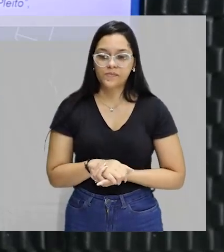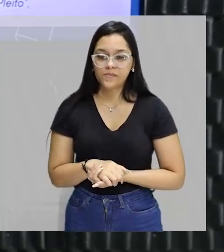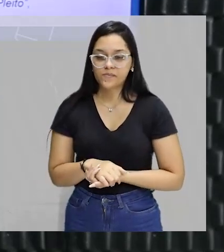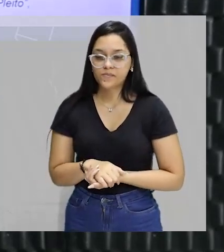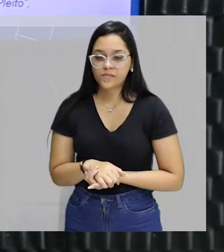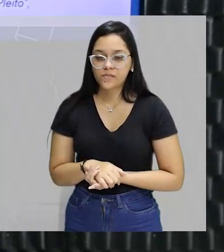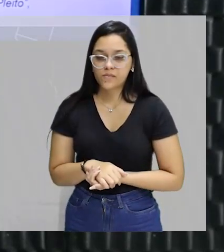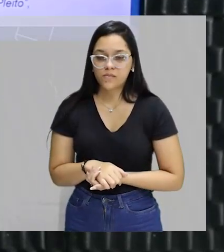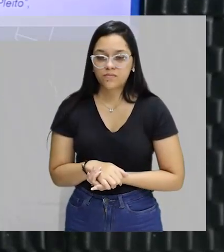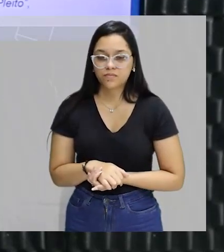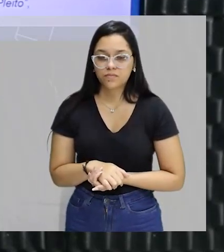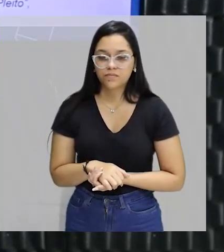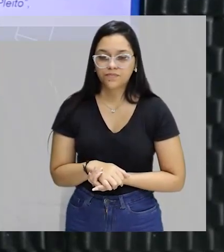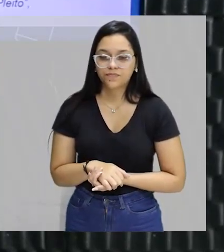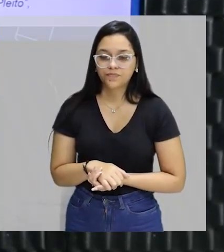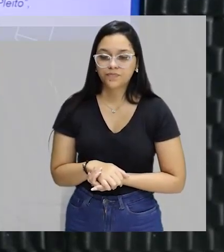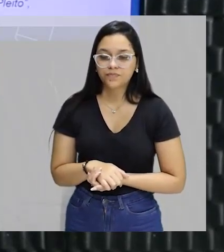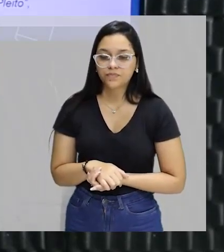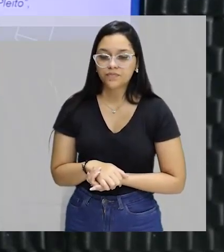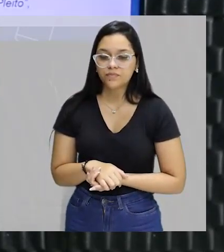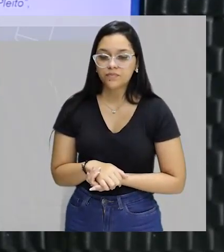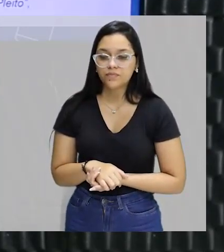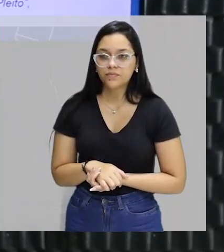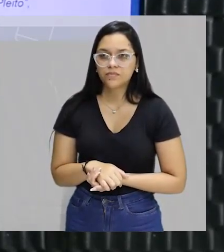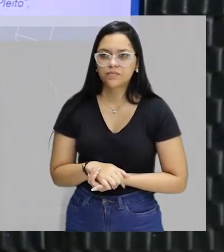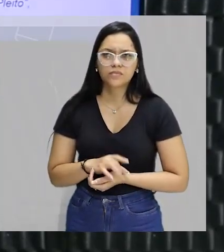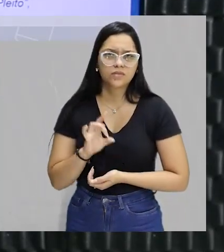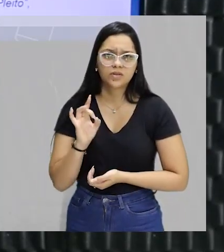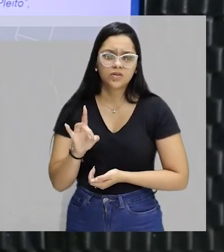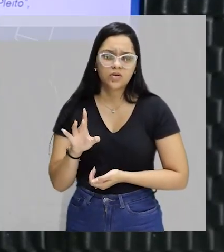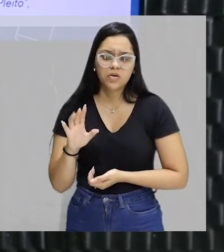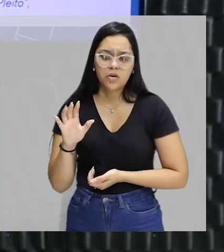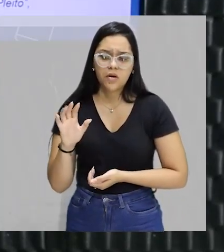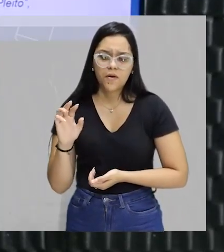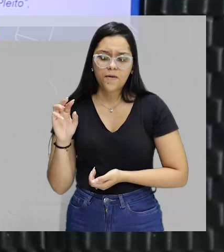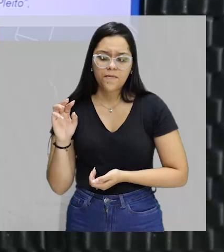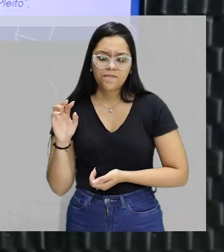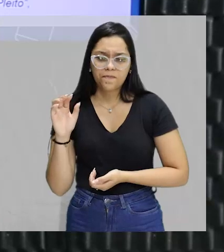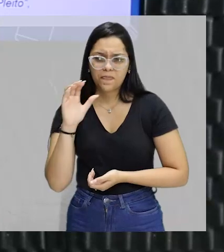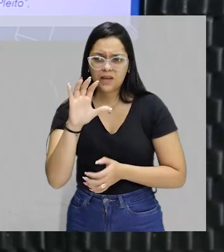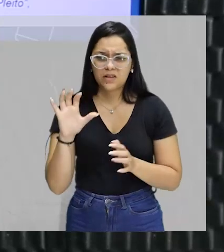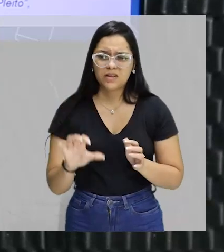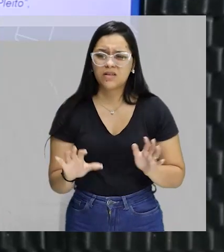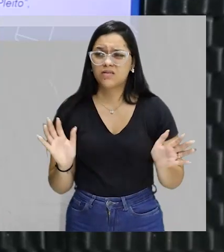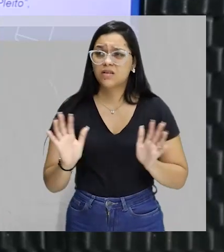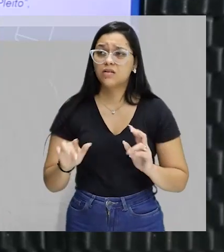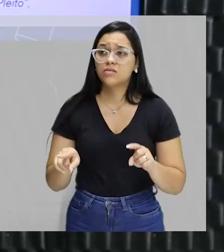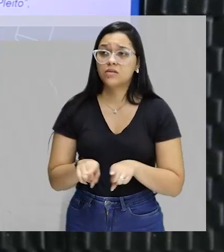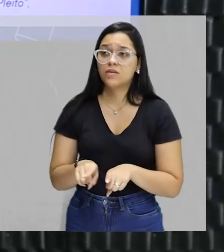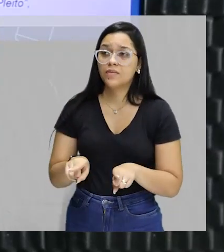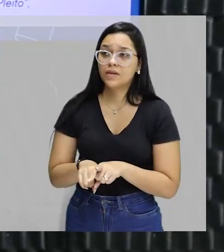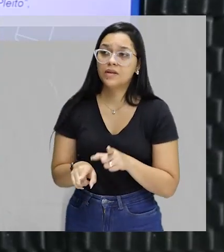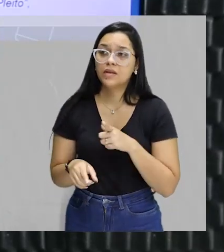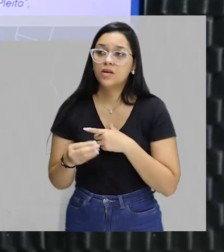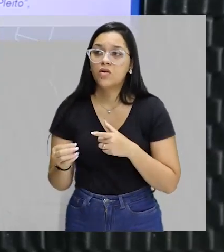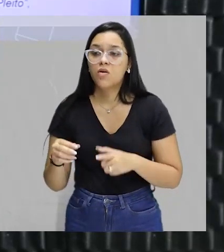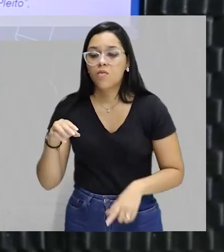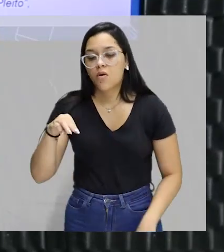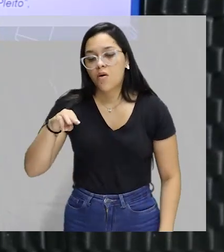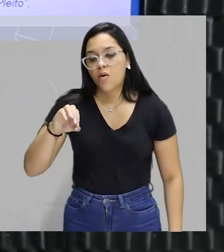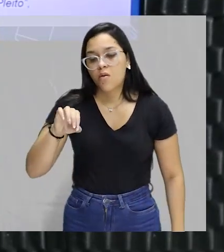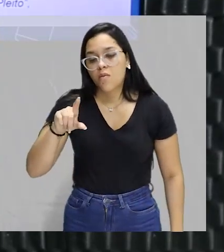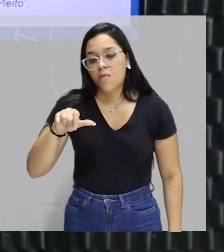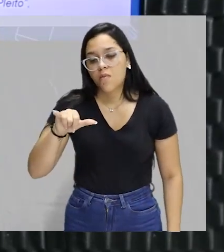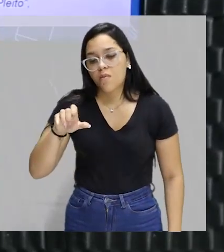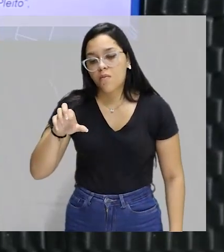reconhecido nacionalmente e narracionalmente. Pois é, ele não é um assunto regional. Aldo já teve trabalhos, inclusive premiados, com o Molière, que é um